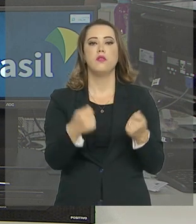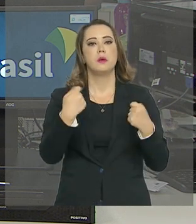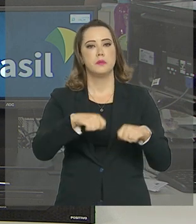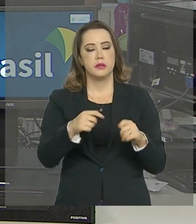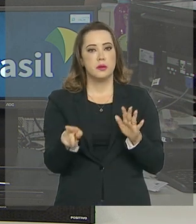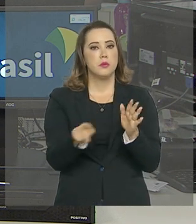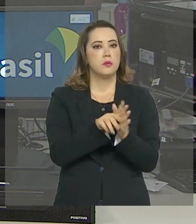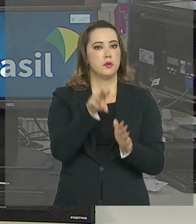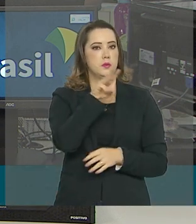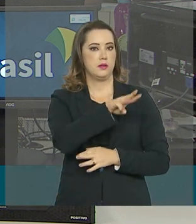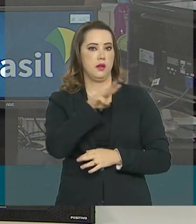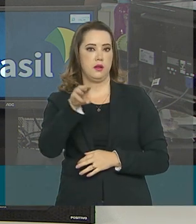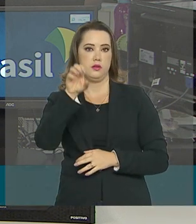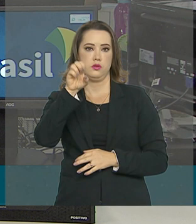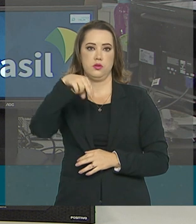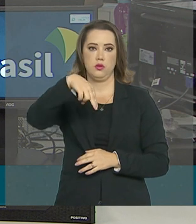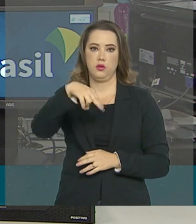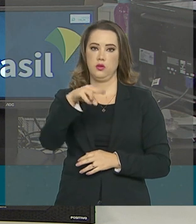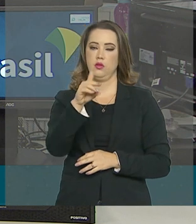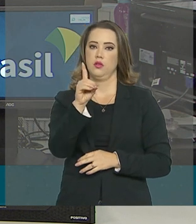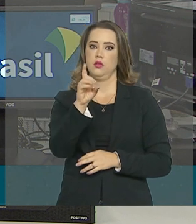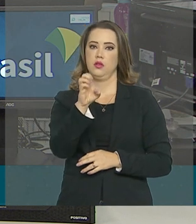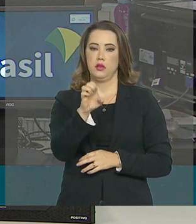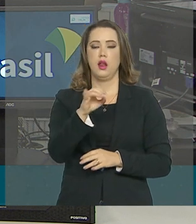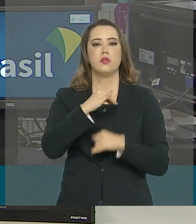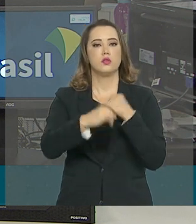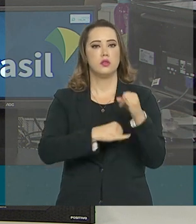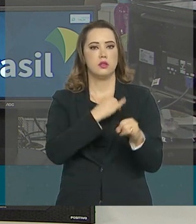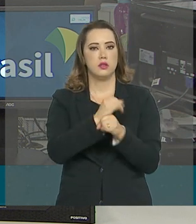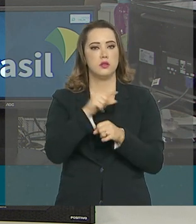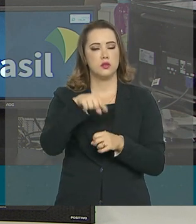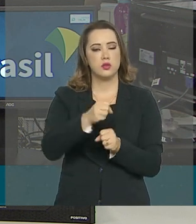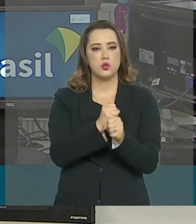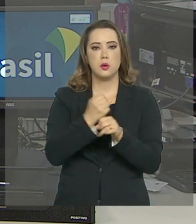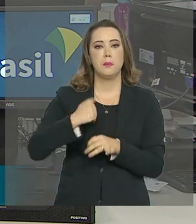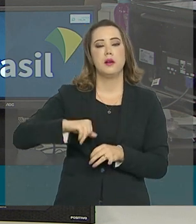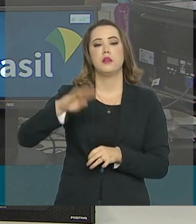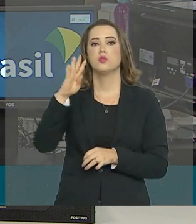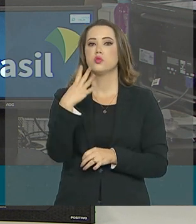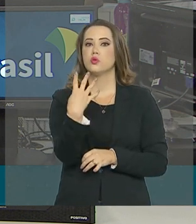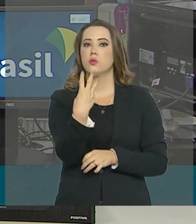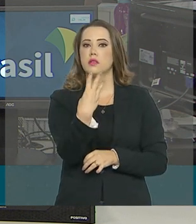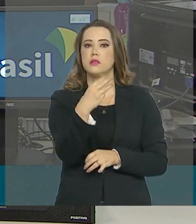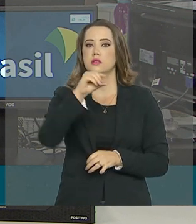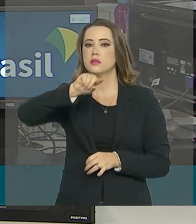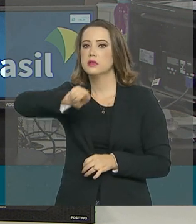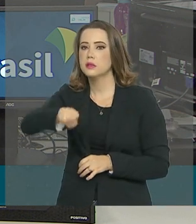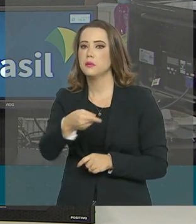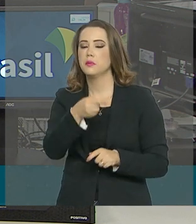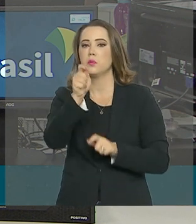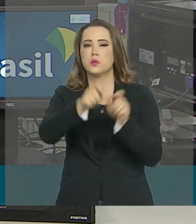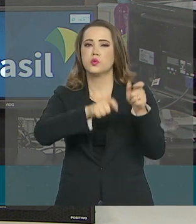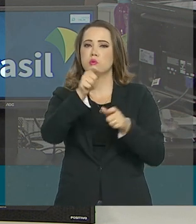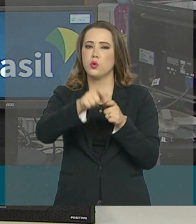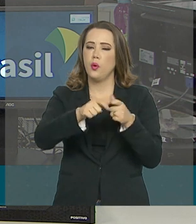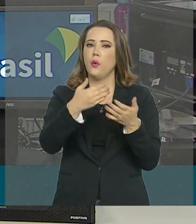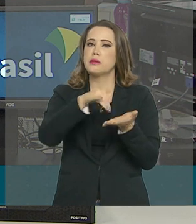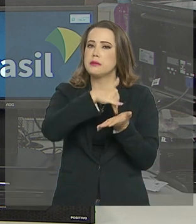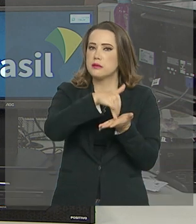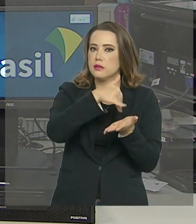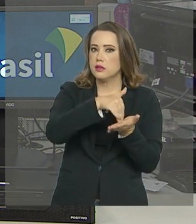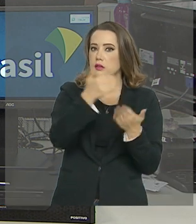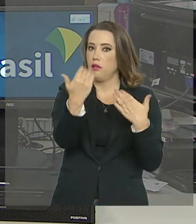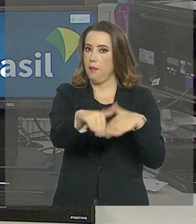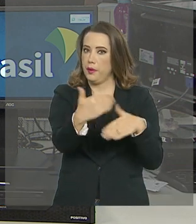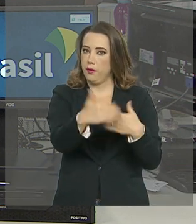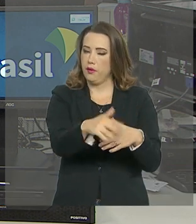pela página do Enad na internet. Neste ano, foram mais de 430 mil inscritos no teste que avalia a